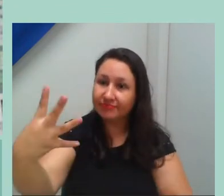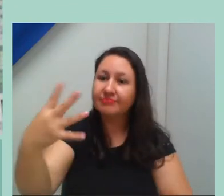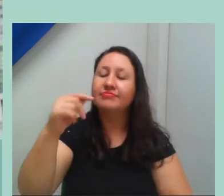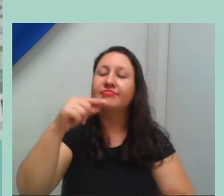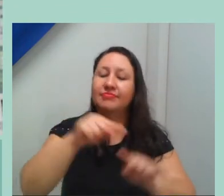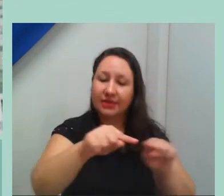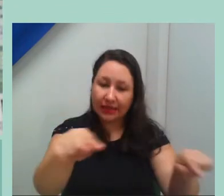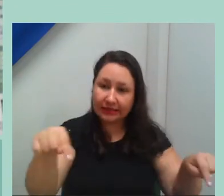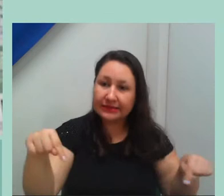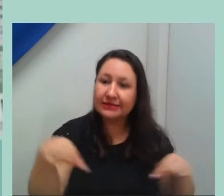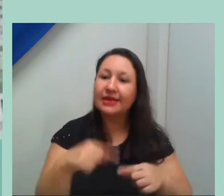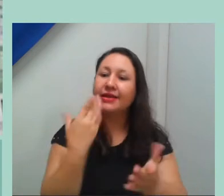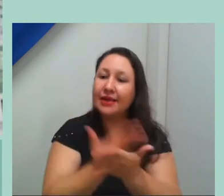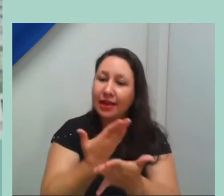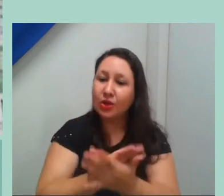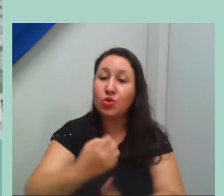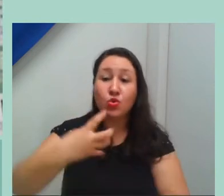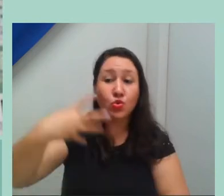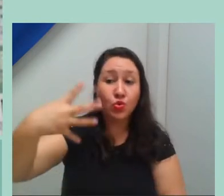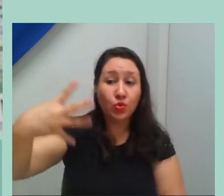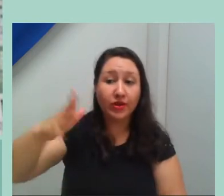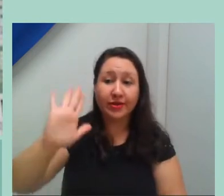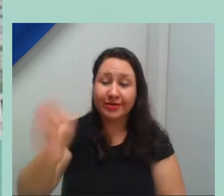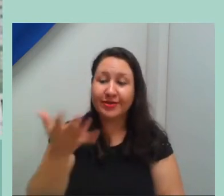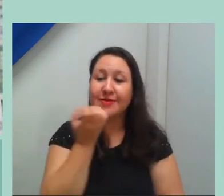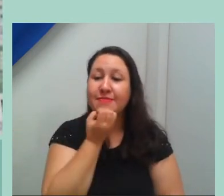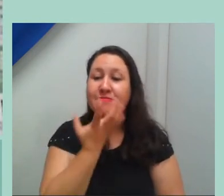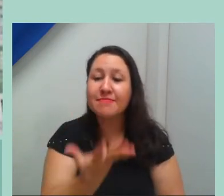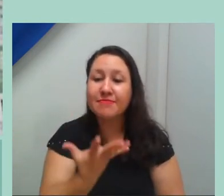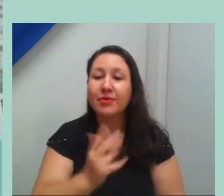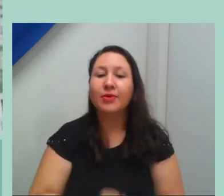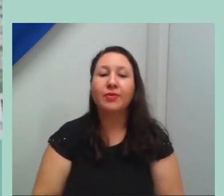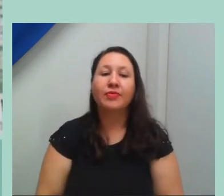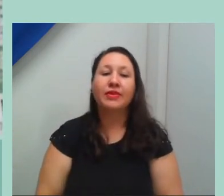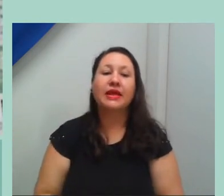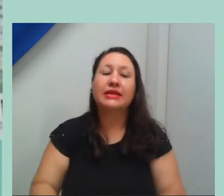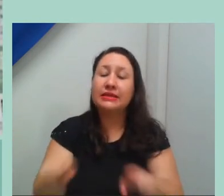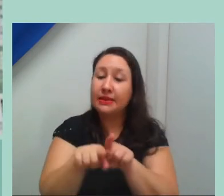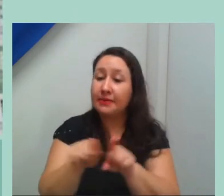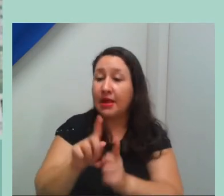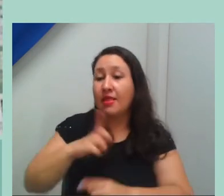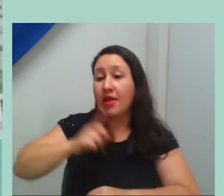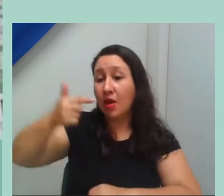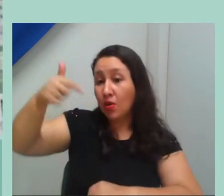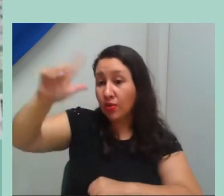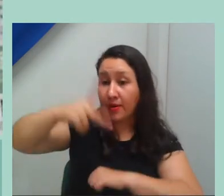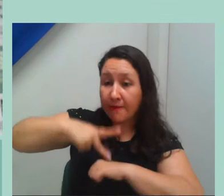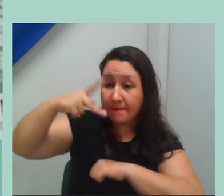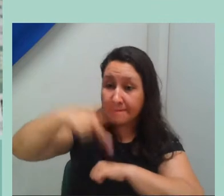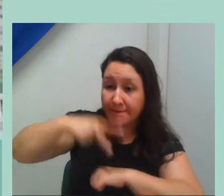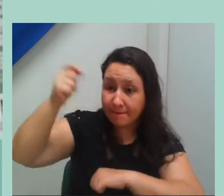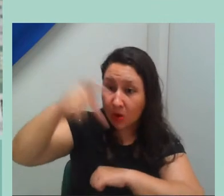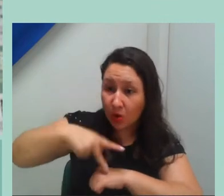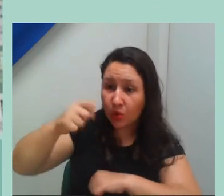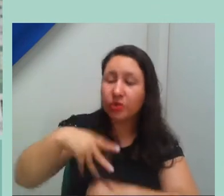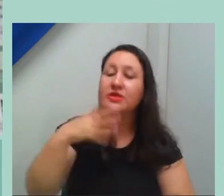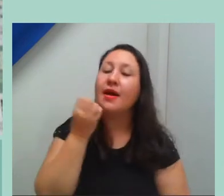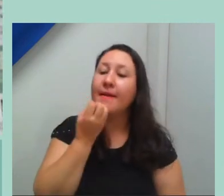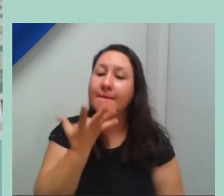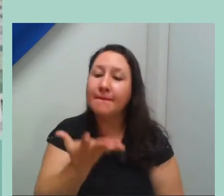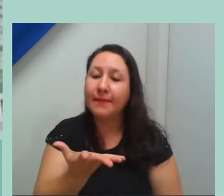ainda e a gente ter produtos, não só do Prof. EPT, como das nossas especializações também, isso é muito bom. A gente já tem onde